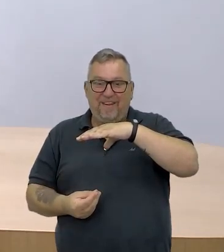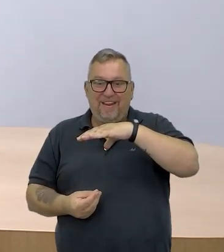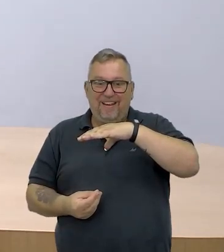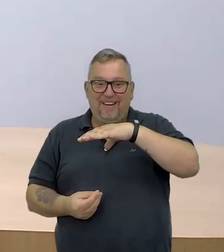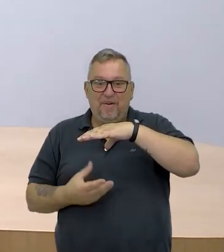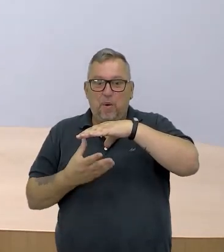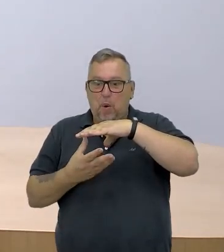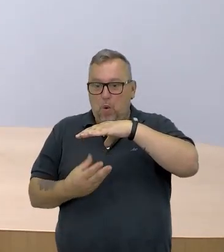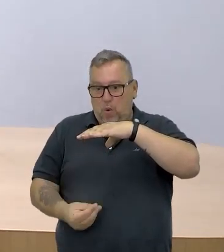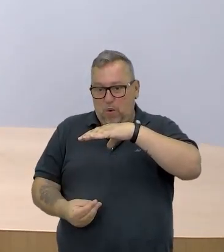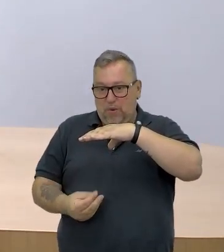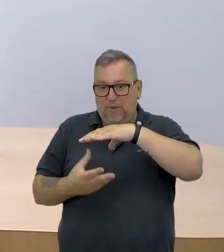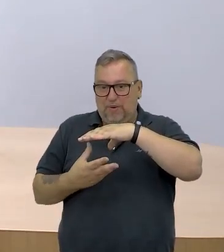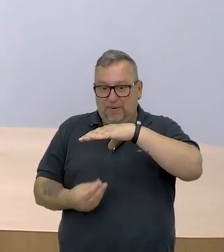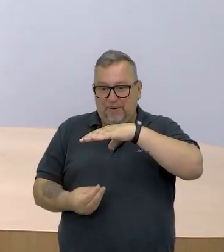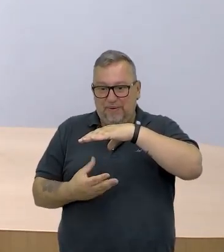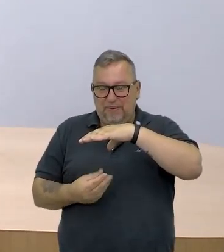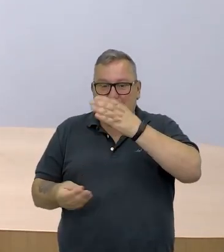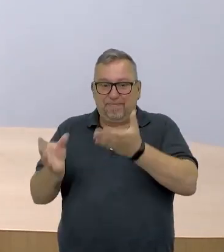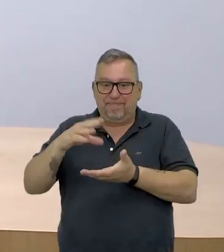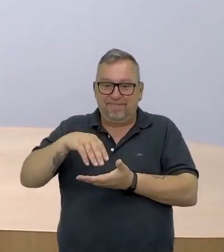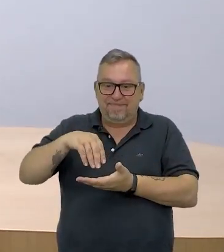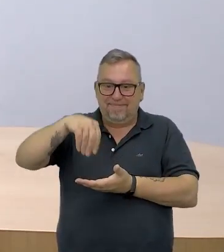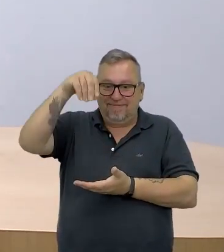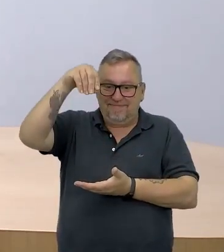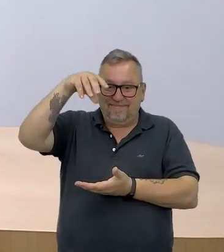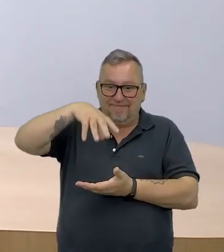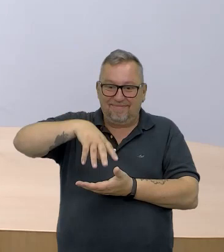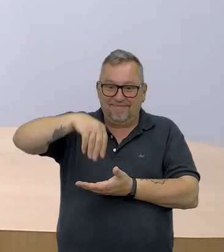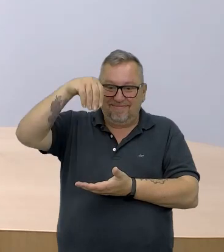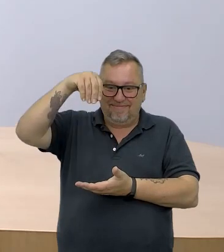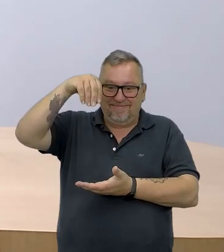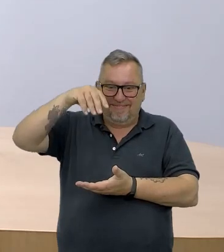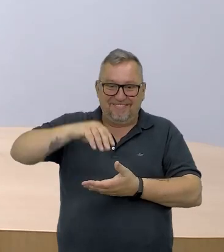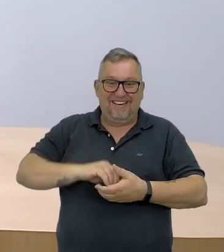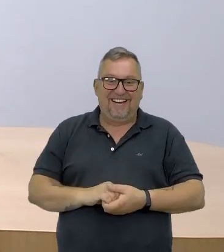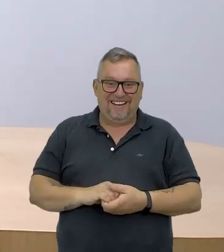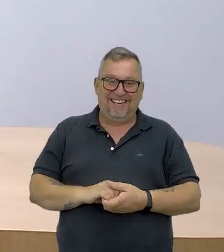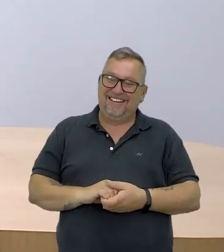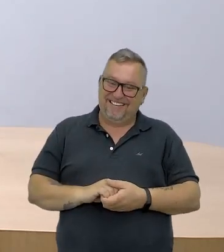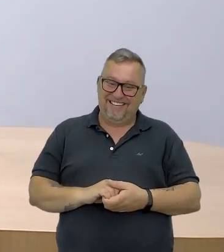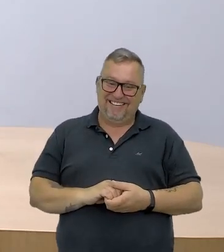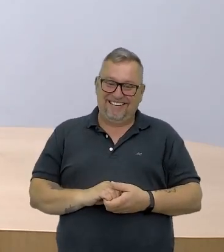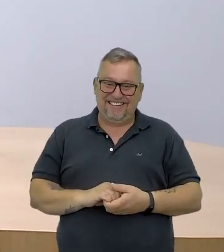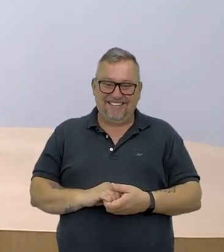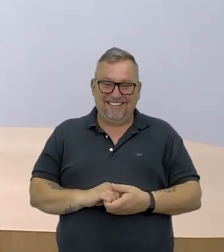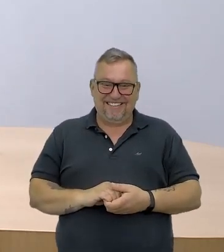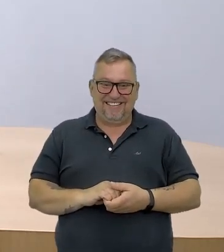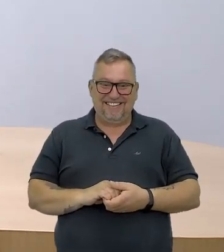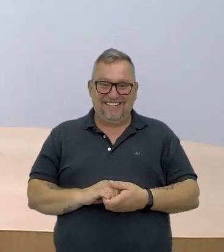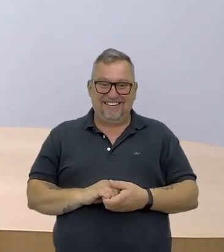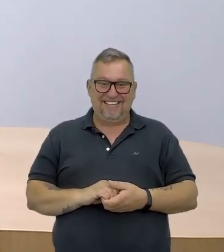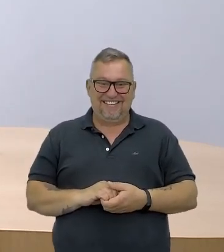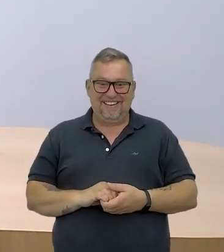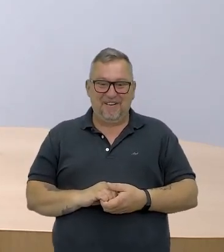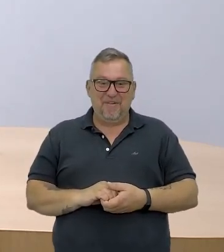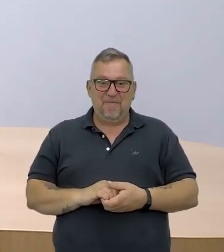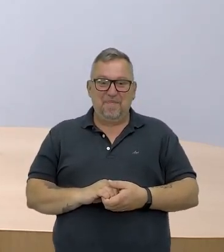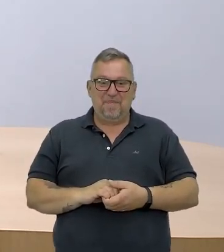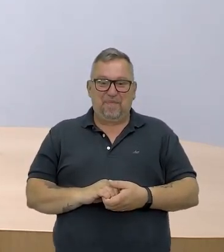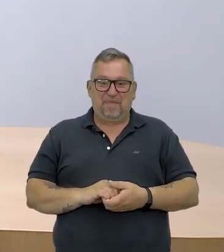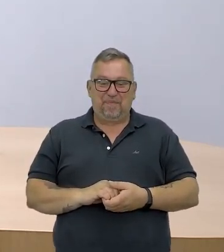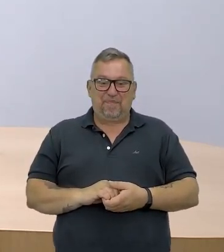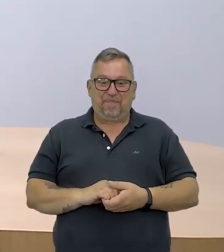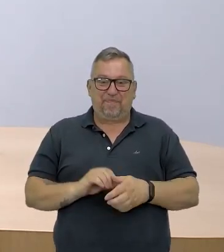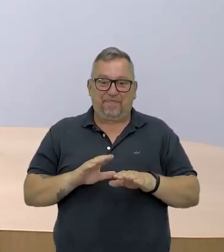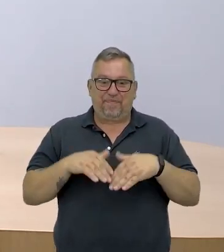né? Baixar, né? E o upload é subir. Legal. Muito bom, muito bacana. Tem um símbolo para isso, é muito legal. Muito didático.